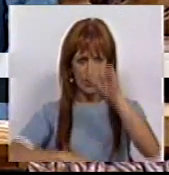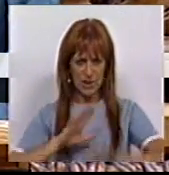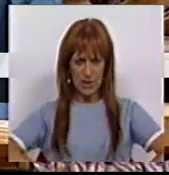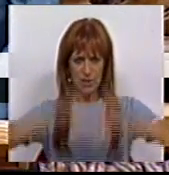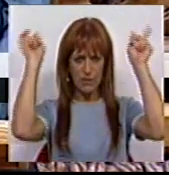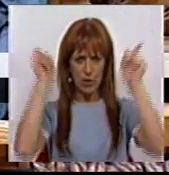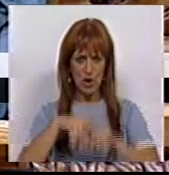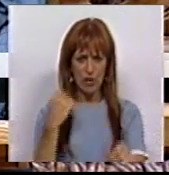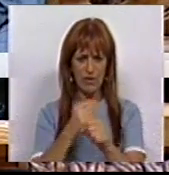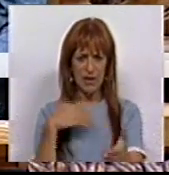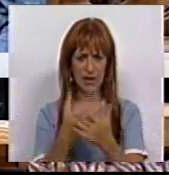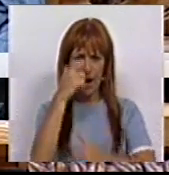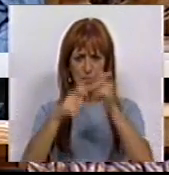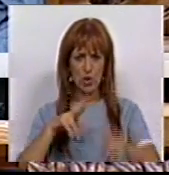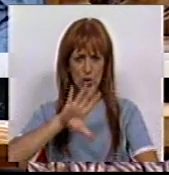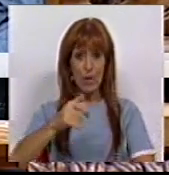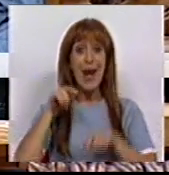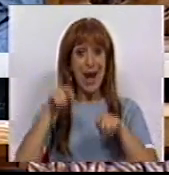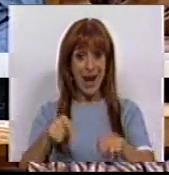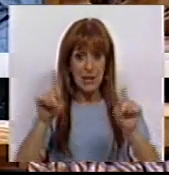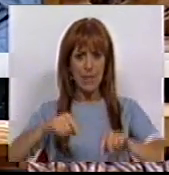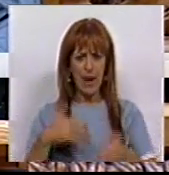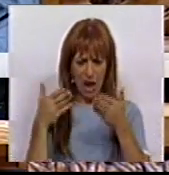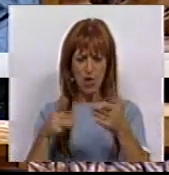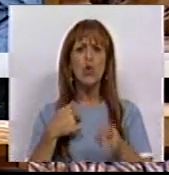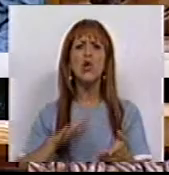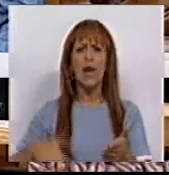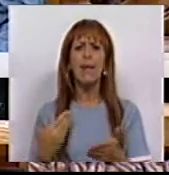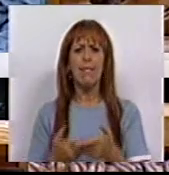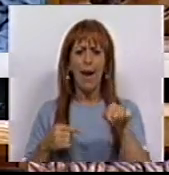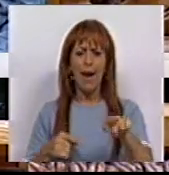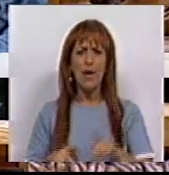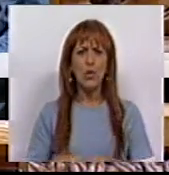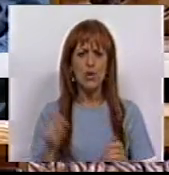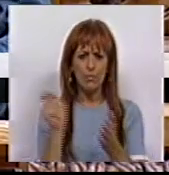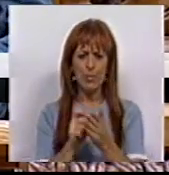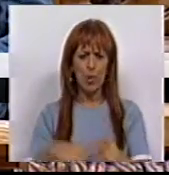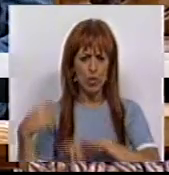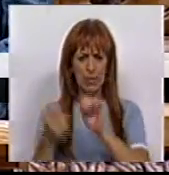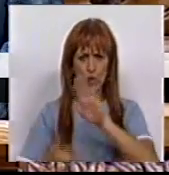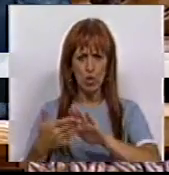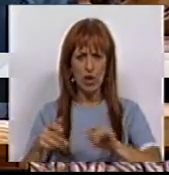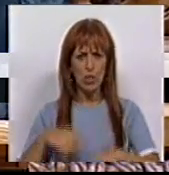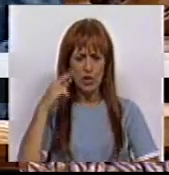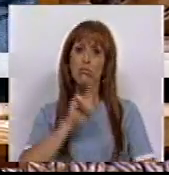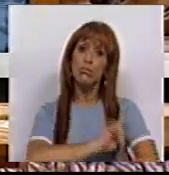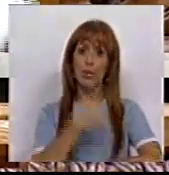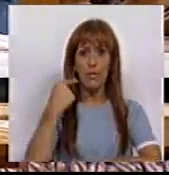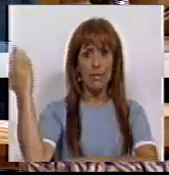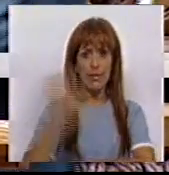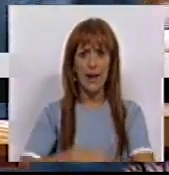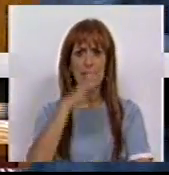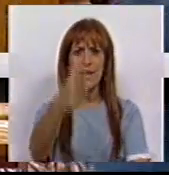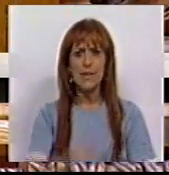desenvolvido, ao serviço do povo e do país. É esse também o contributo que queremos trazer ao agendar este debate de urgência para o testativo. Disse.